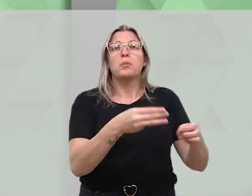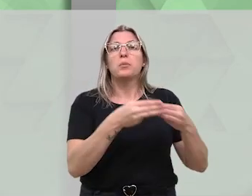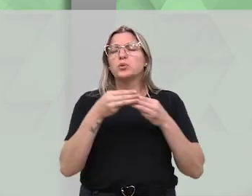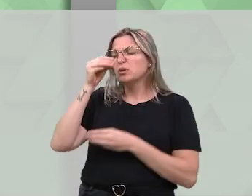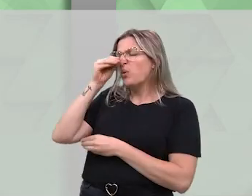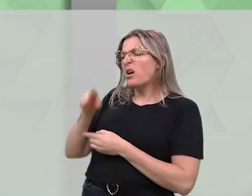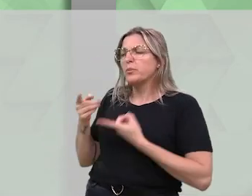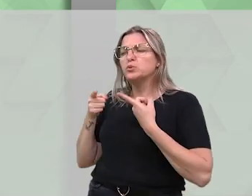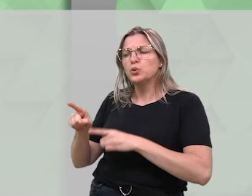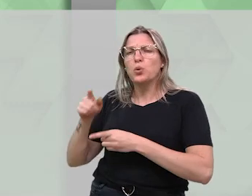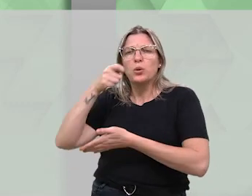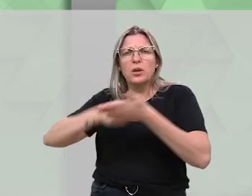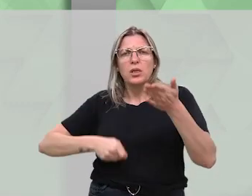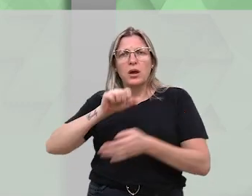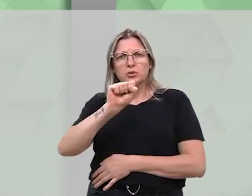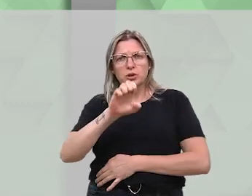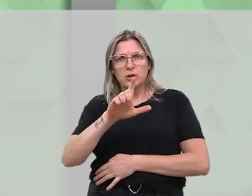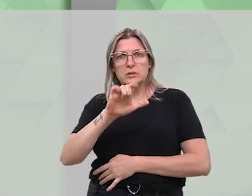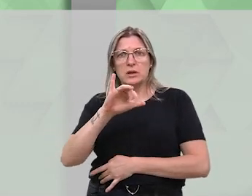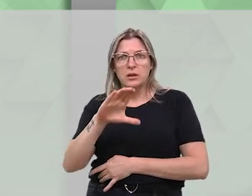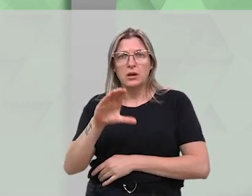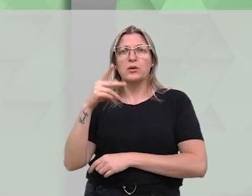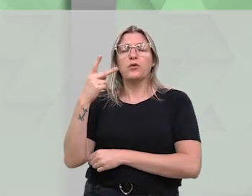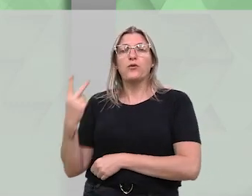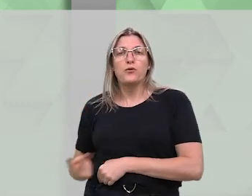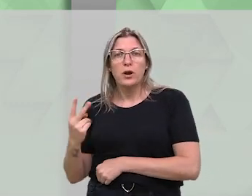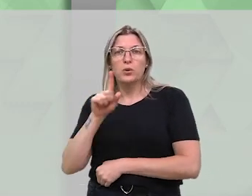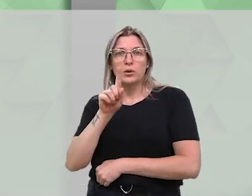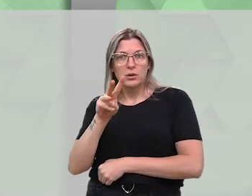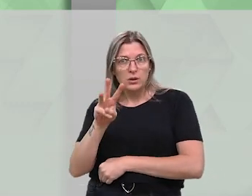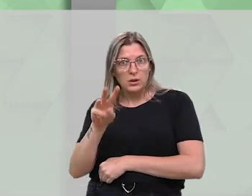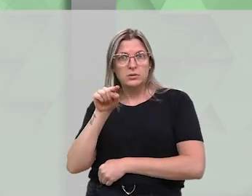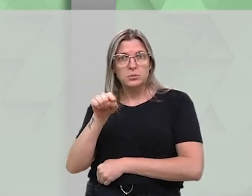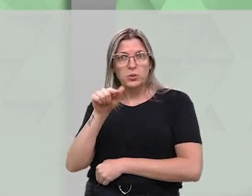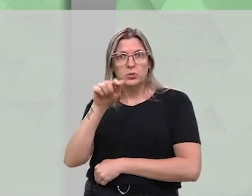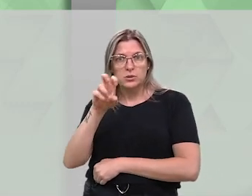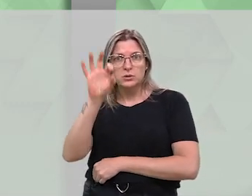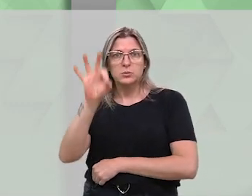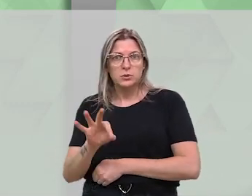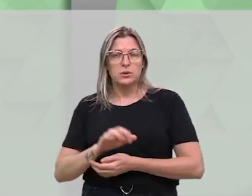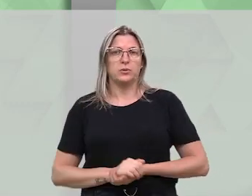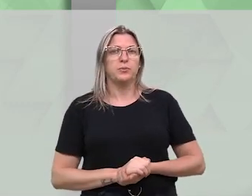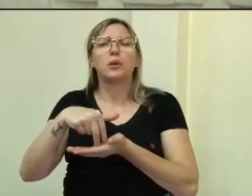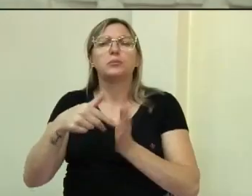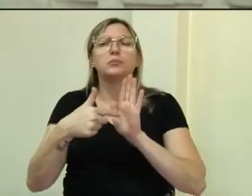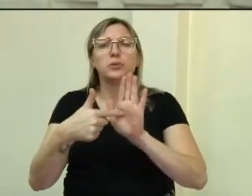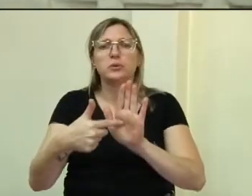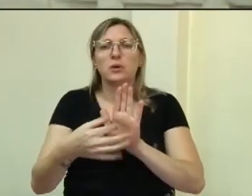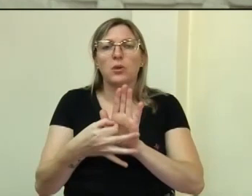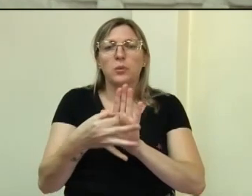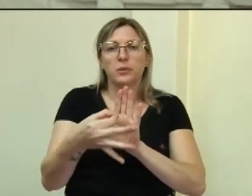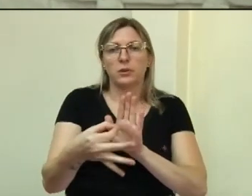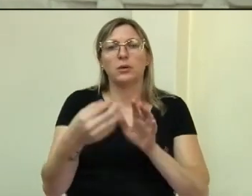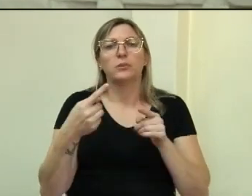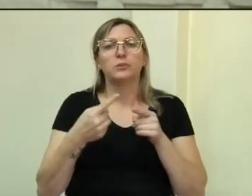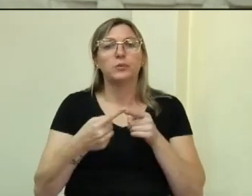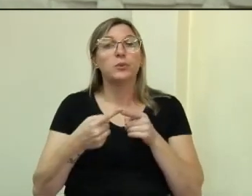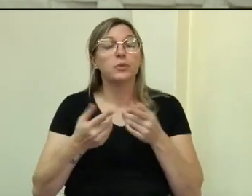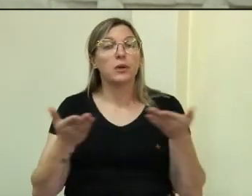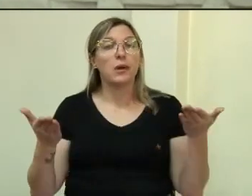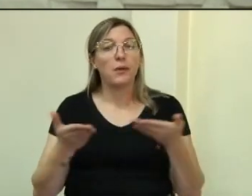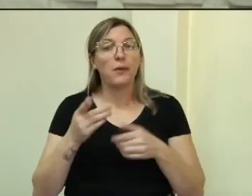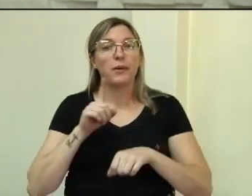E também aprovaram a moção de repúdio à taxa Selic de 13,75%. Neste momento,